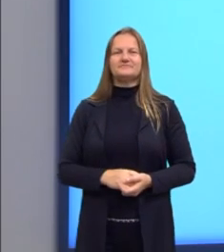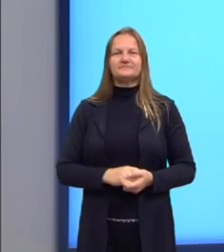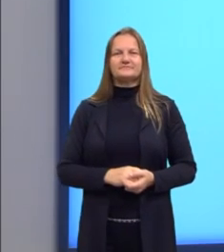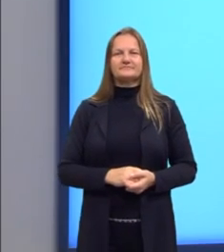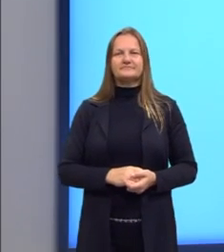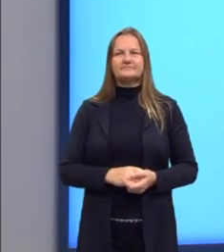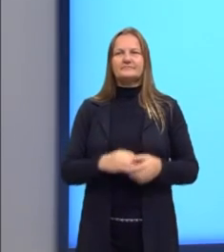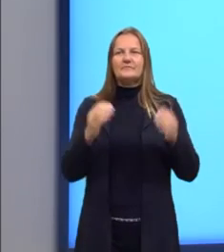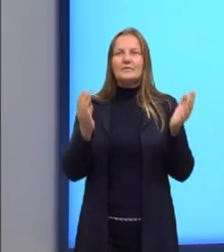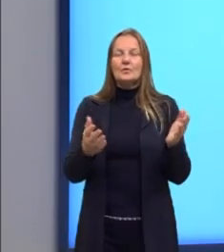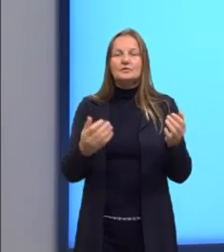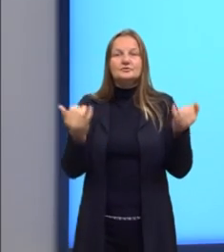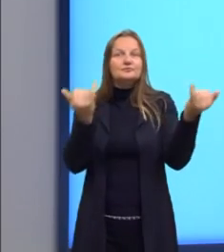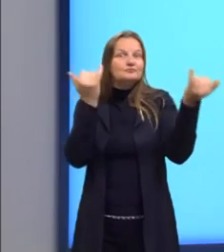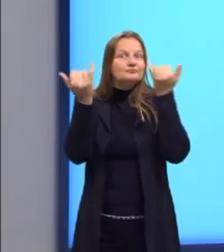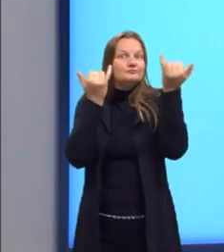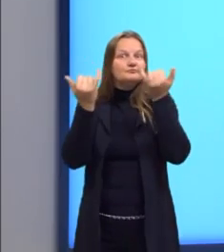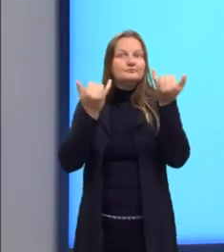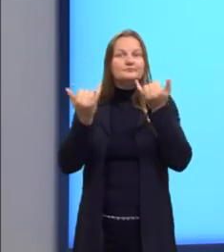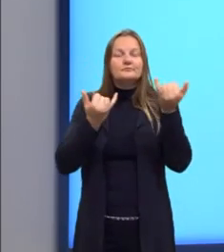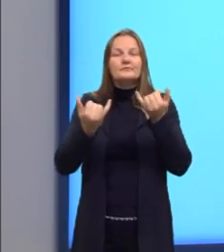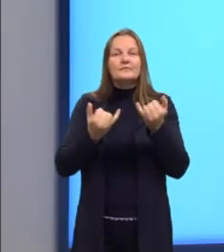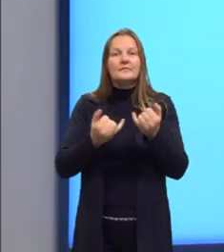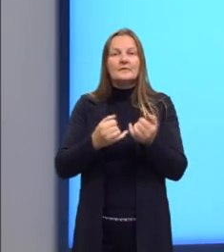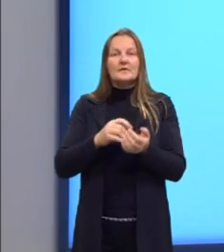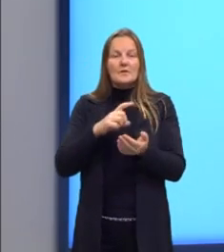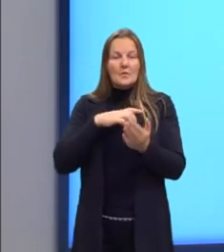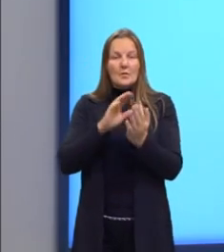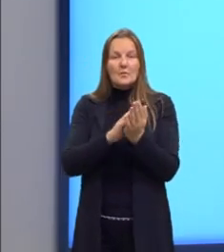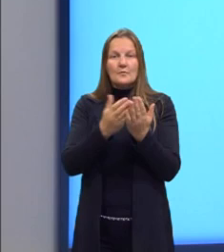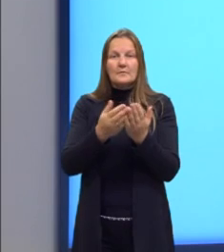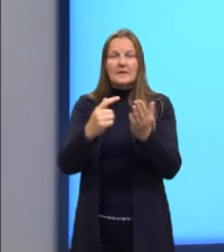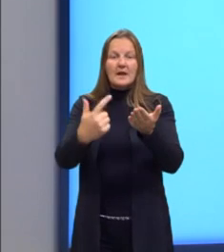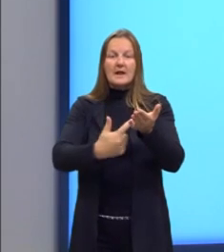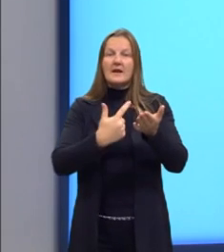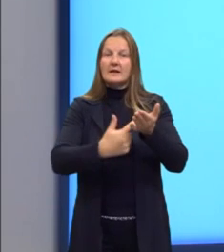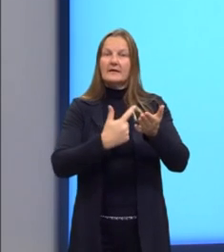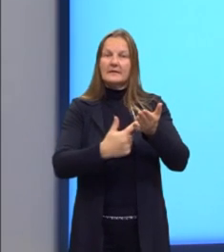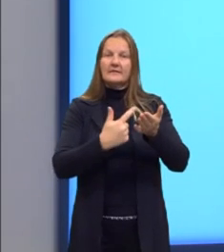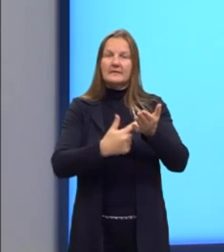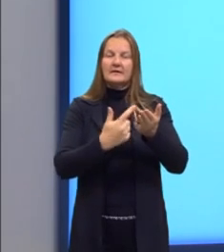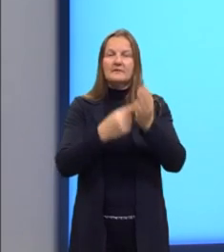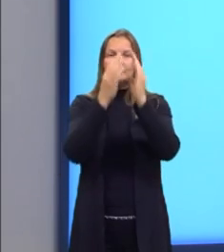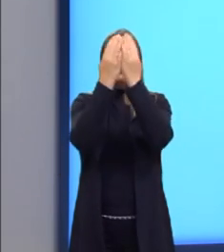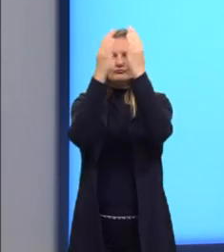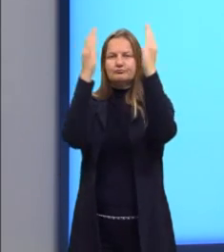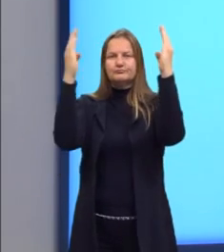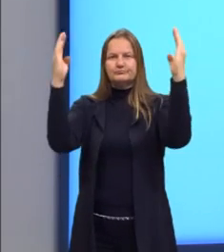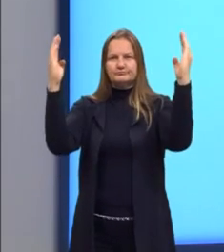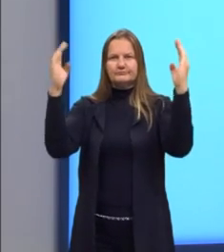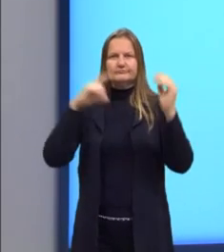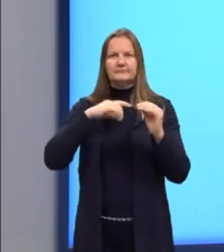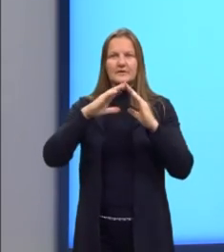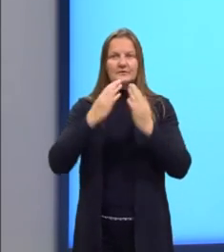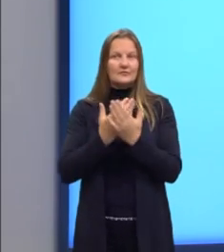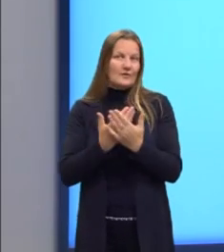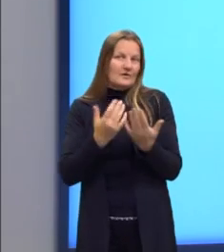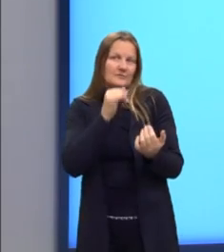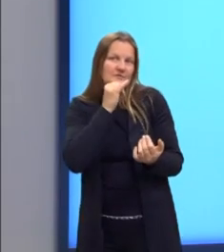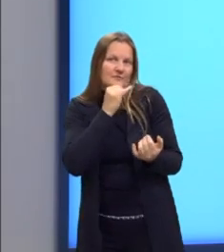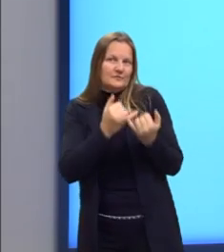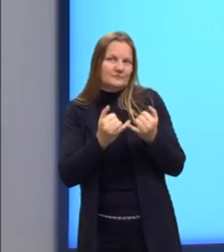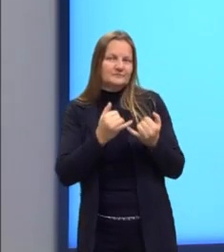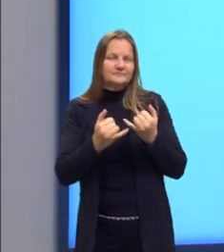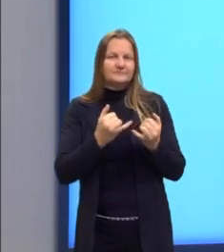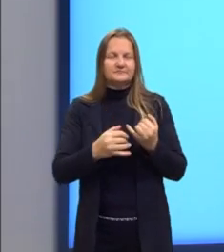conhecimentos àquilo que a gente acessa, por exemplo, em um livro que está na nossa biblioteca da escola. Eu